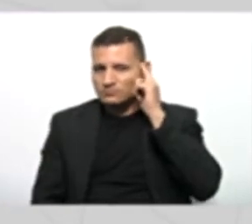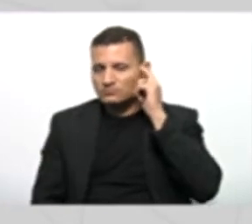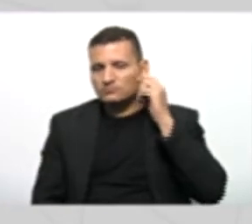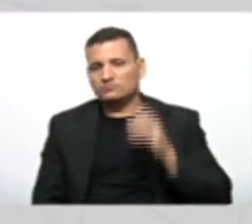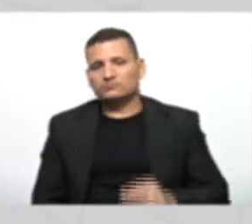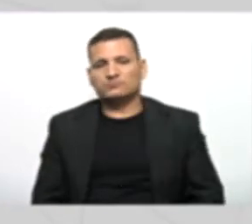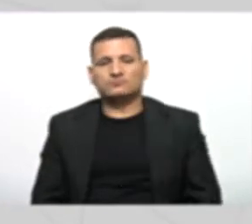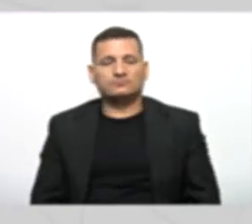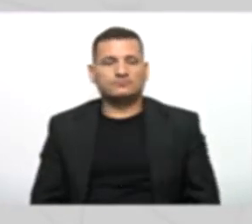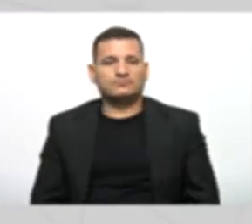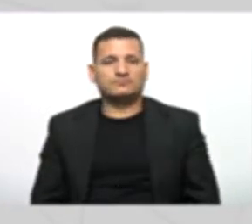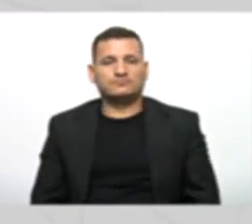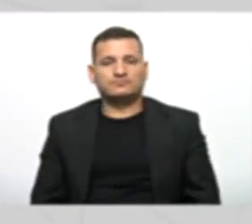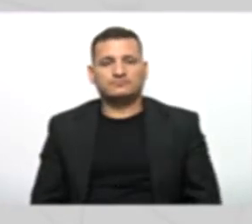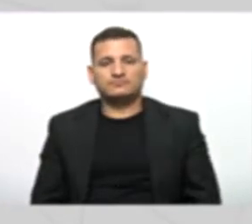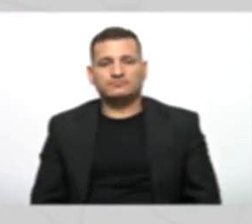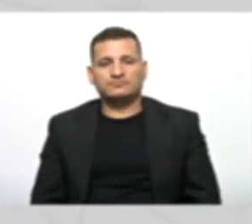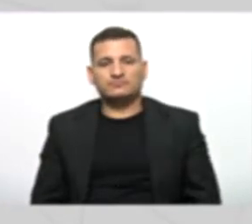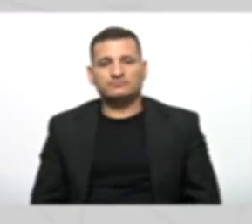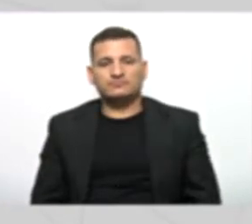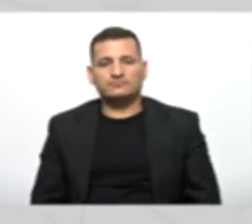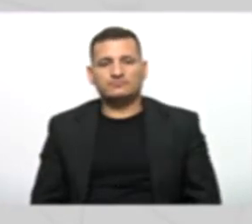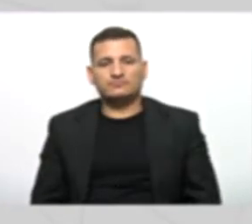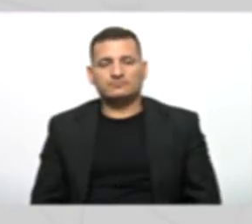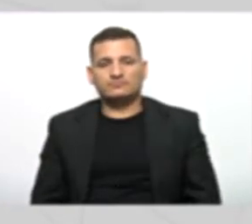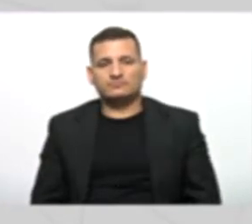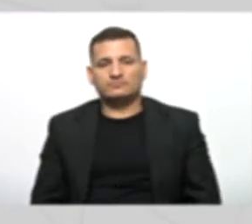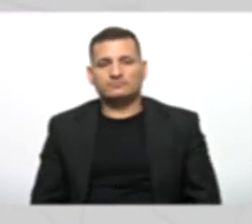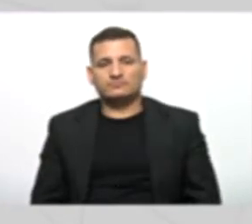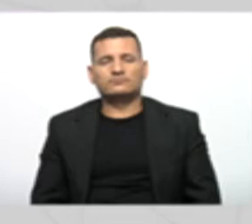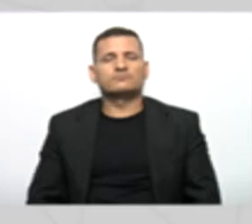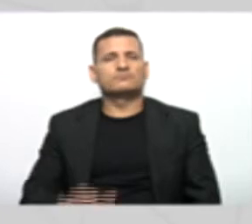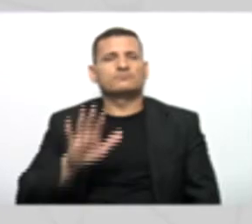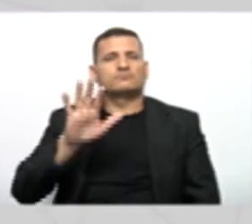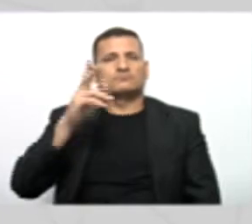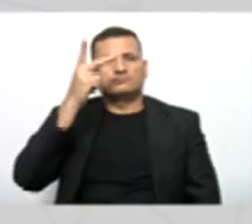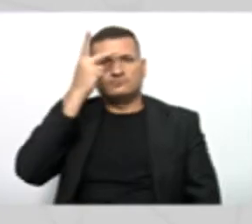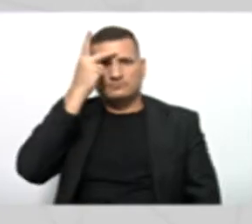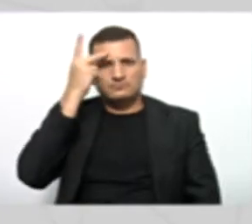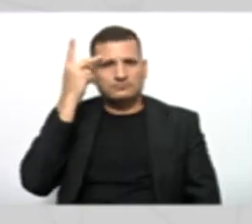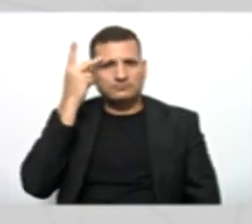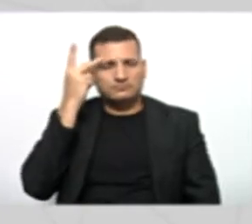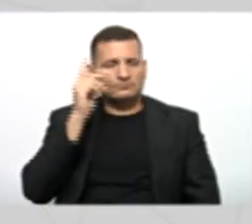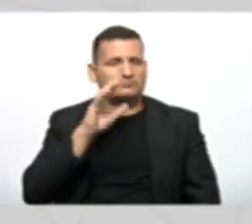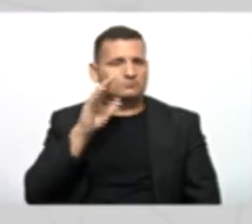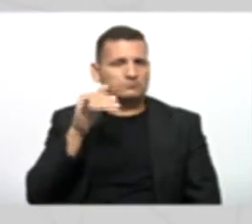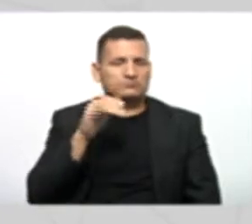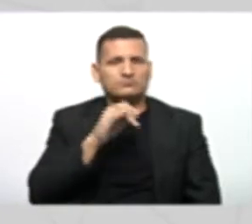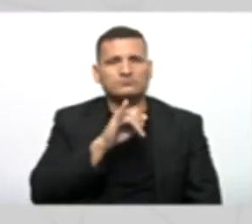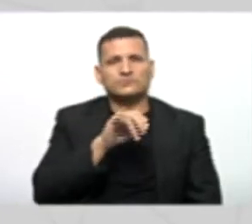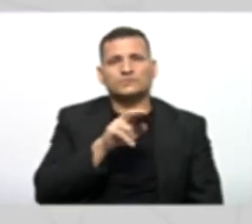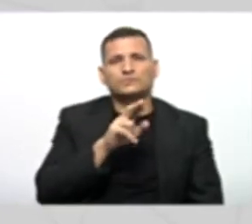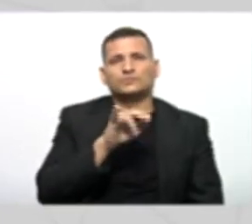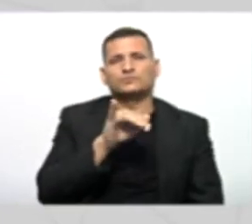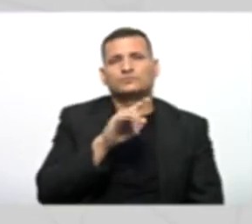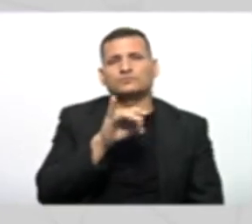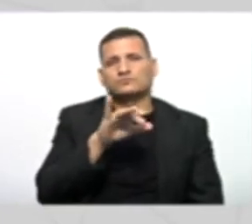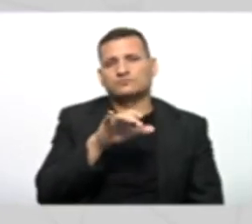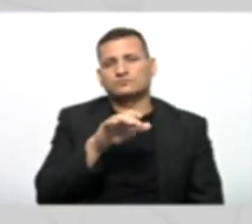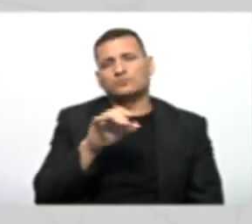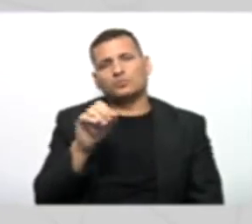jurídica. Só que vocês concordam que toda pessoa, independente de física ou jurídica, tem um nome?